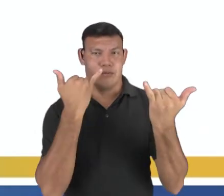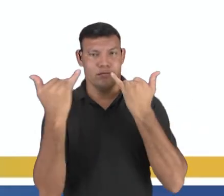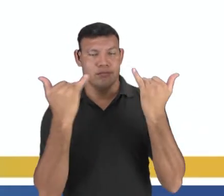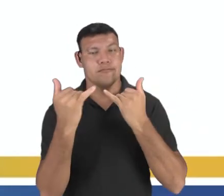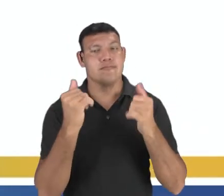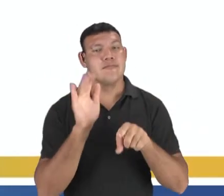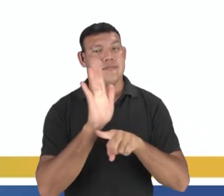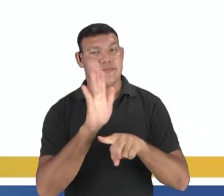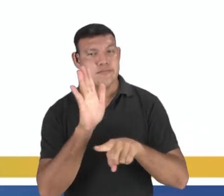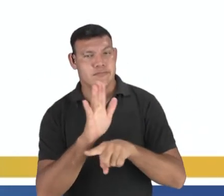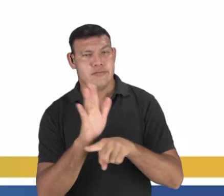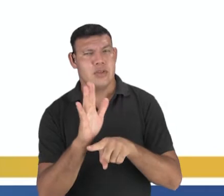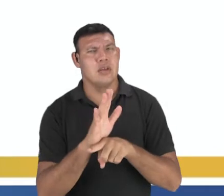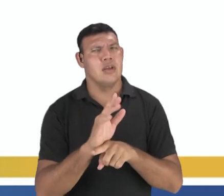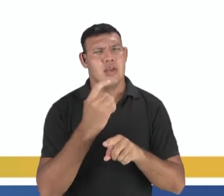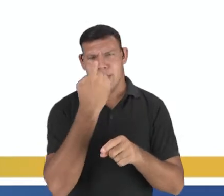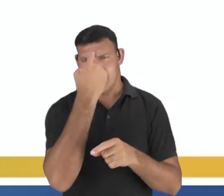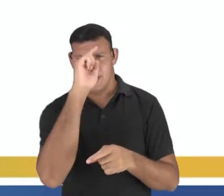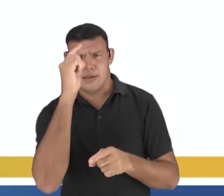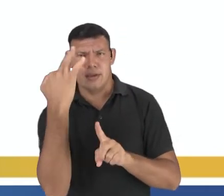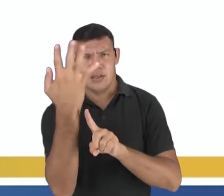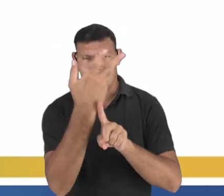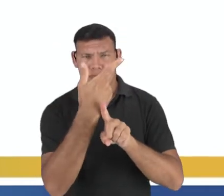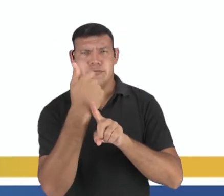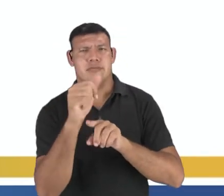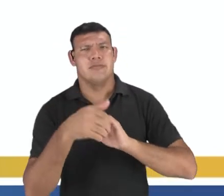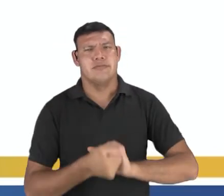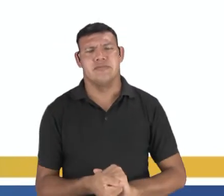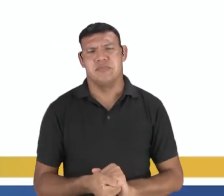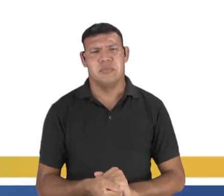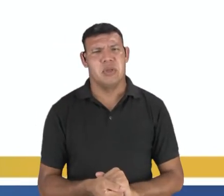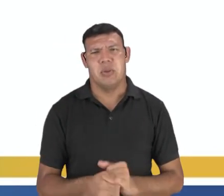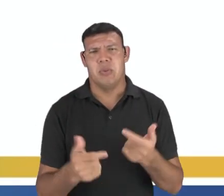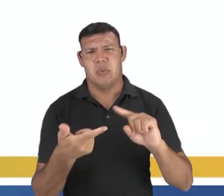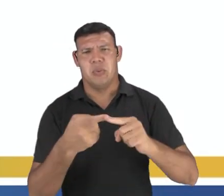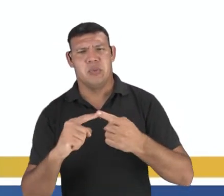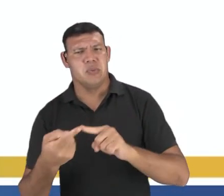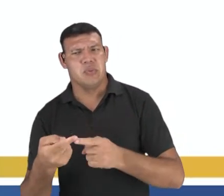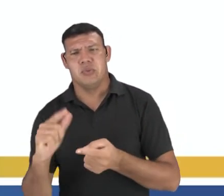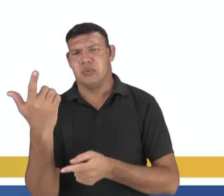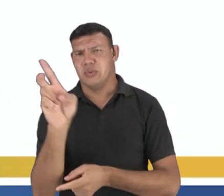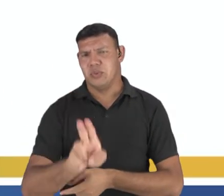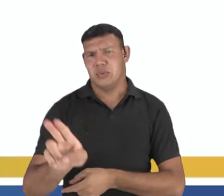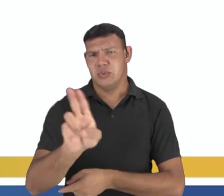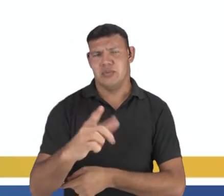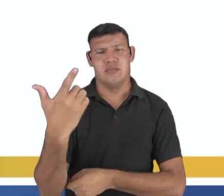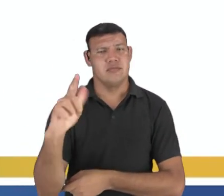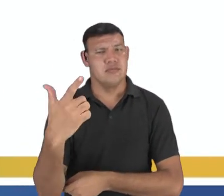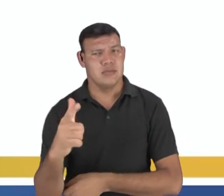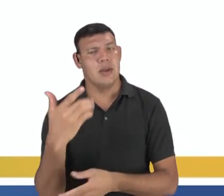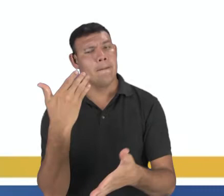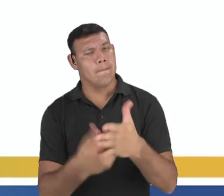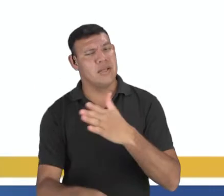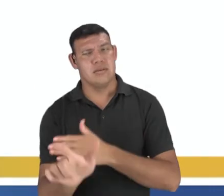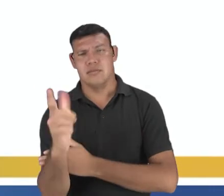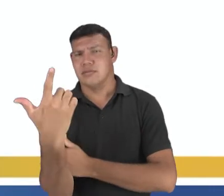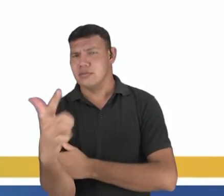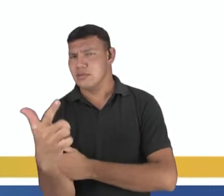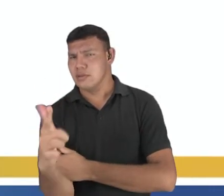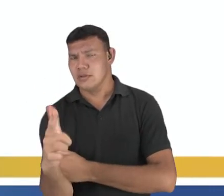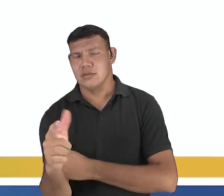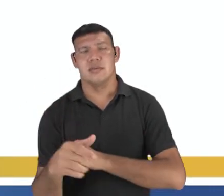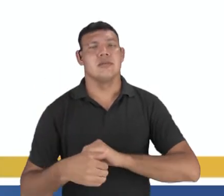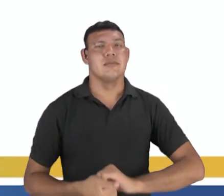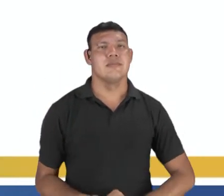existentes na internet contribuíram para uma forma de criar arte sem grandes gastos materiais. e supostamente sem